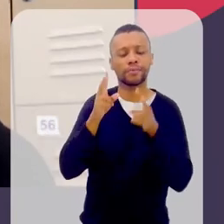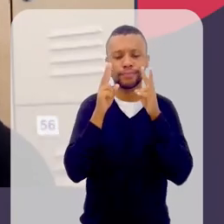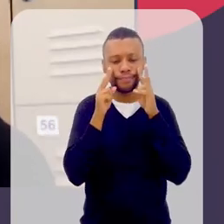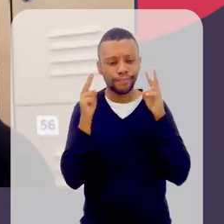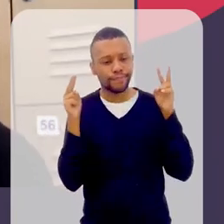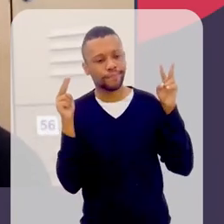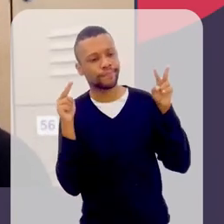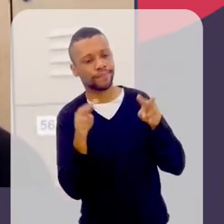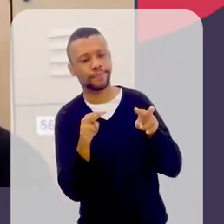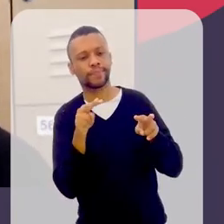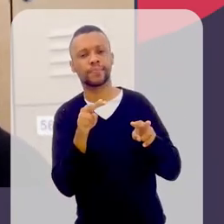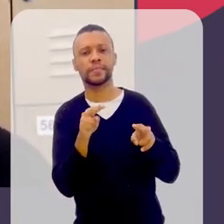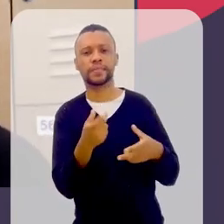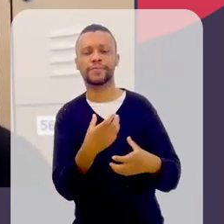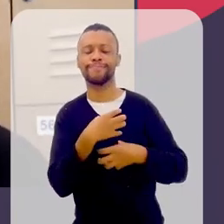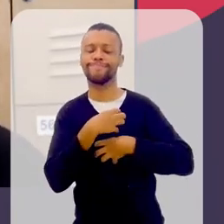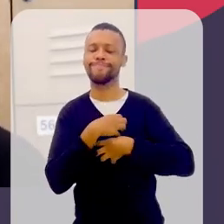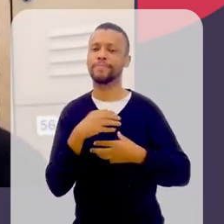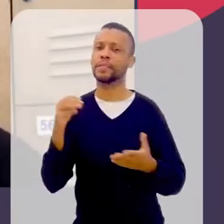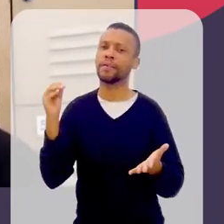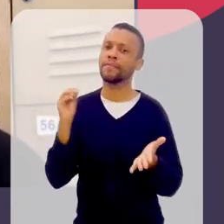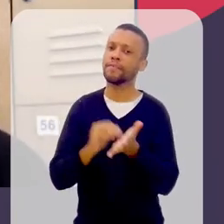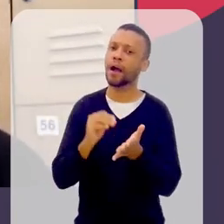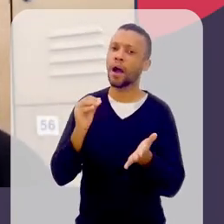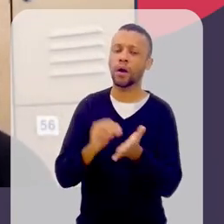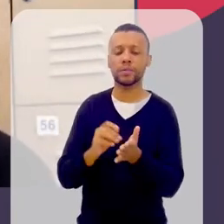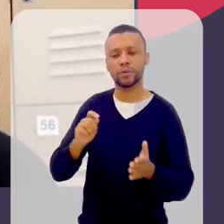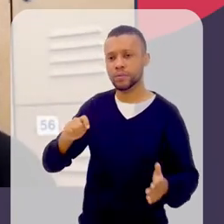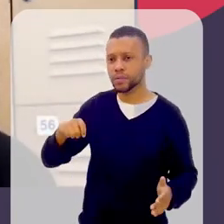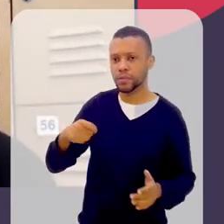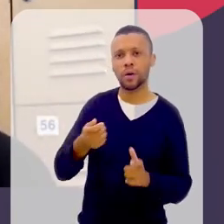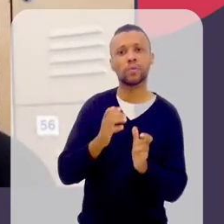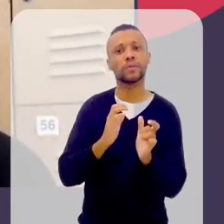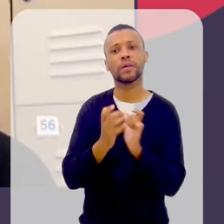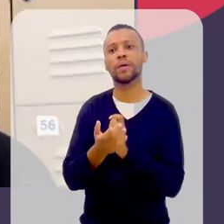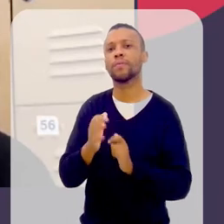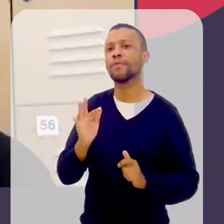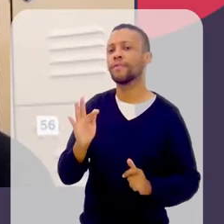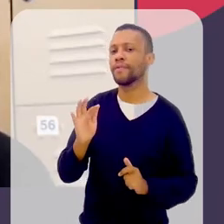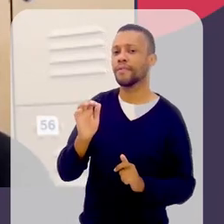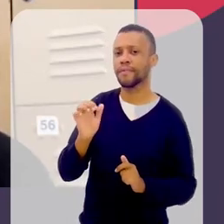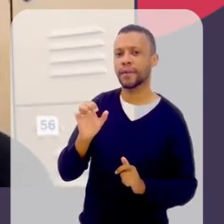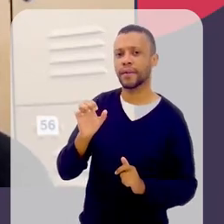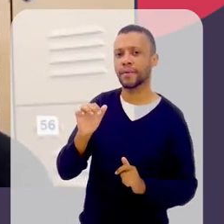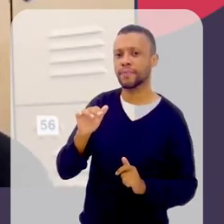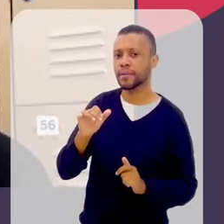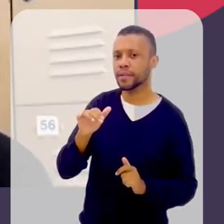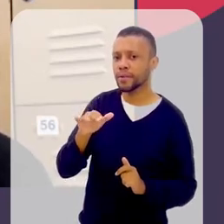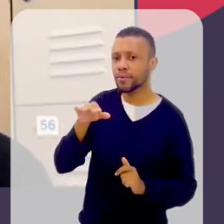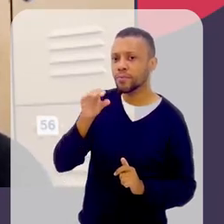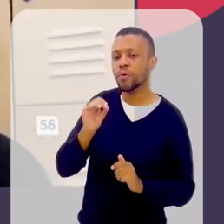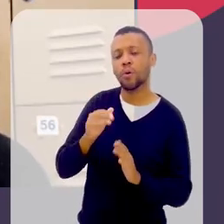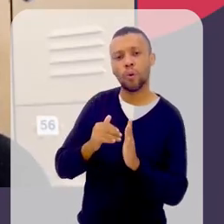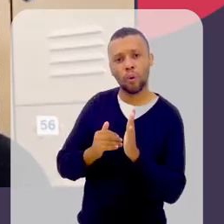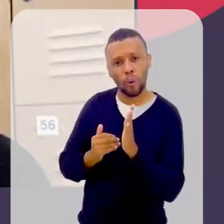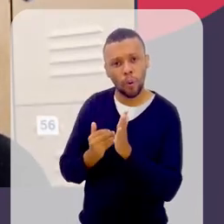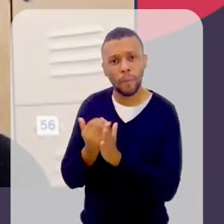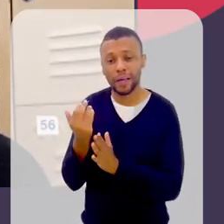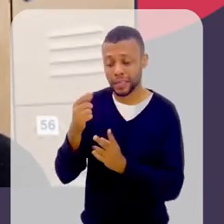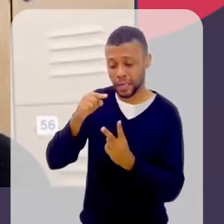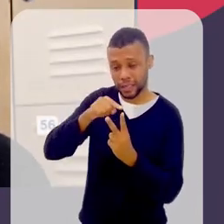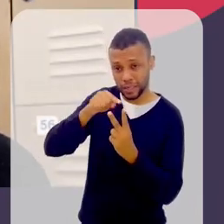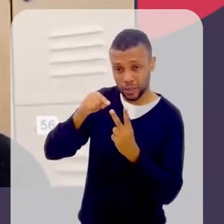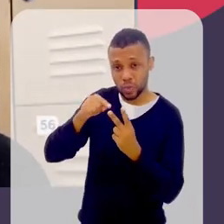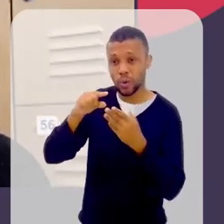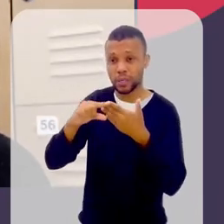uma falta. E é aí que o termo feminismo entra. A Dorland e a Leduc, né? São as